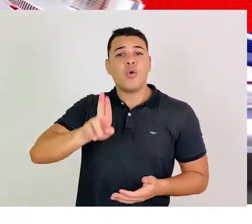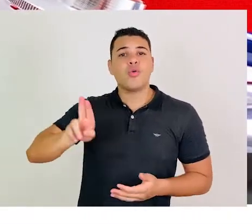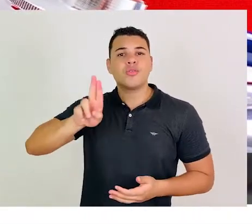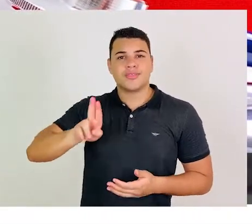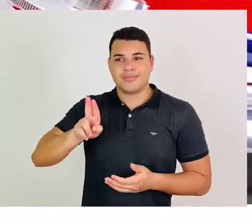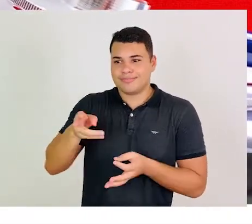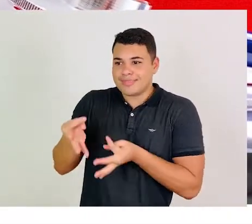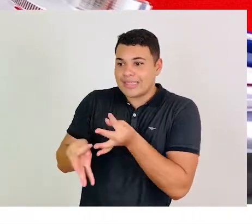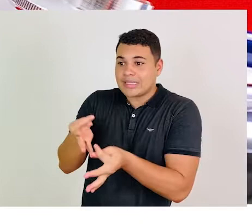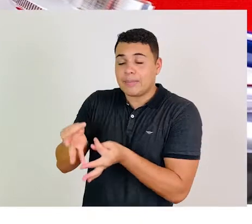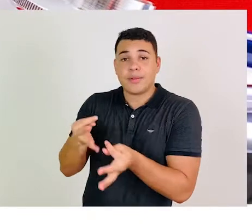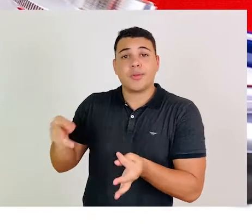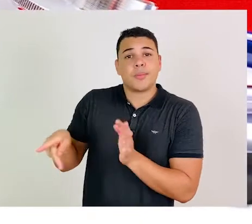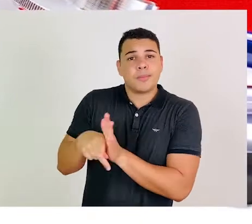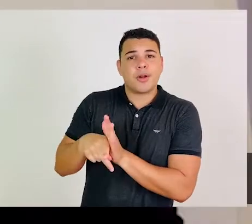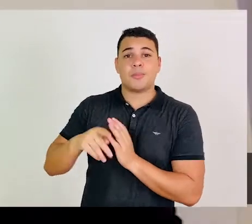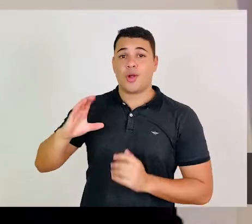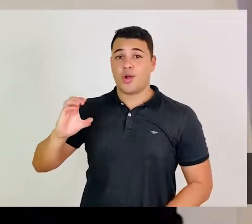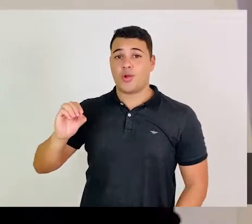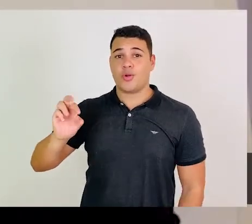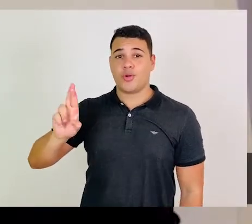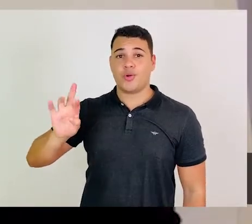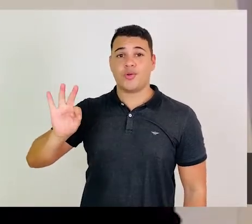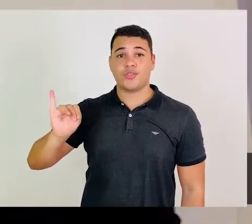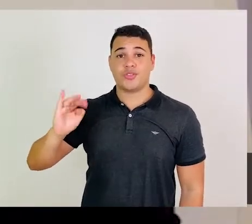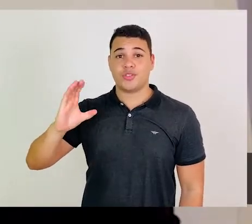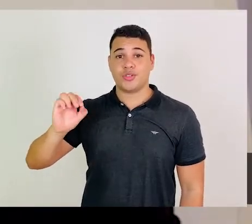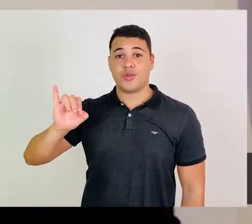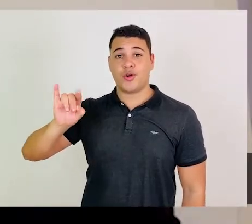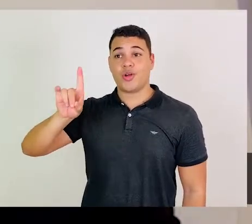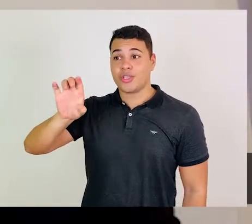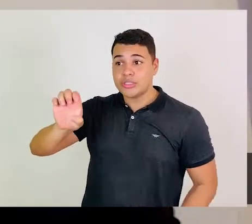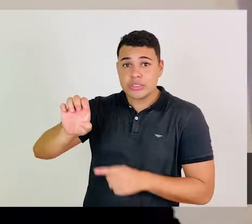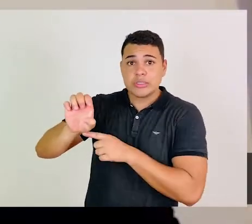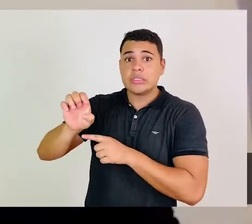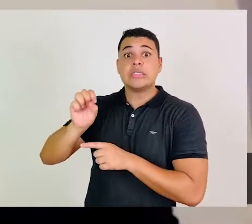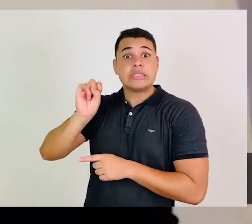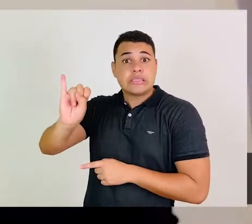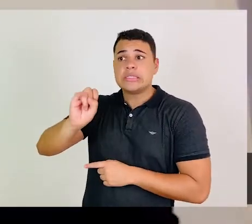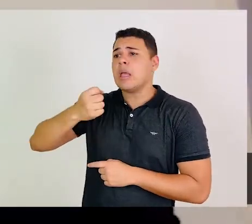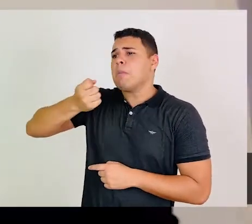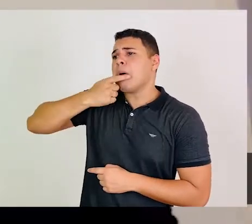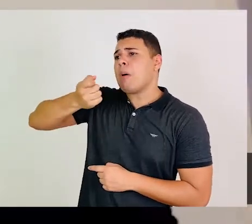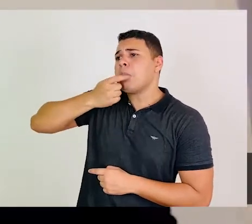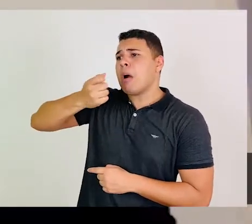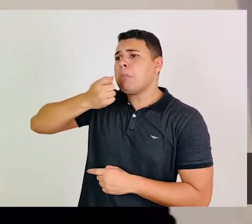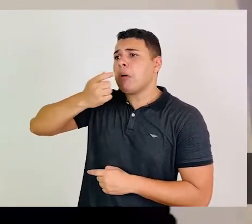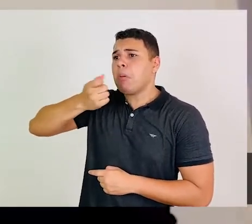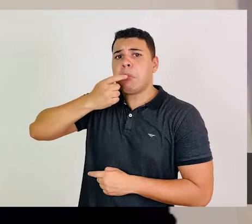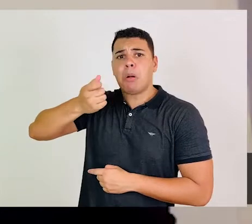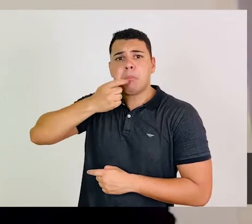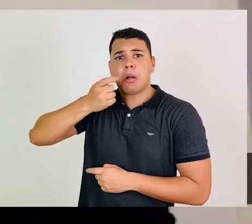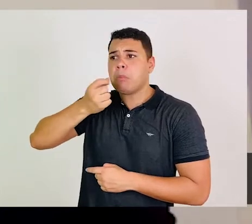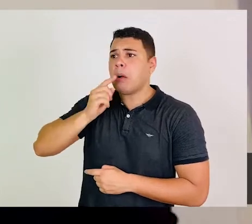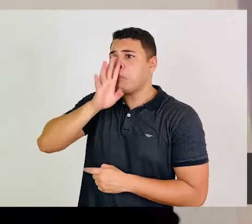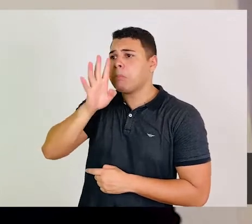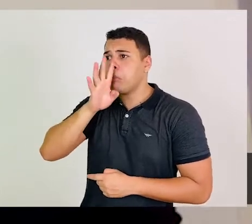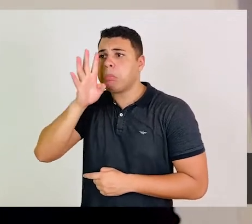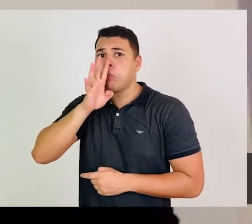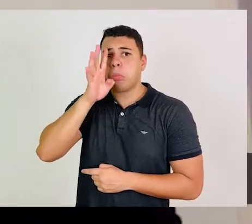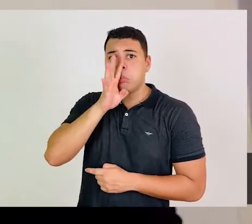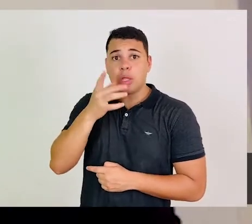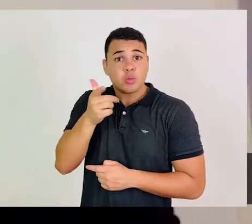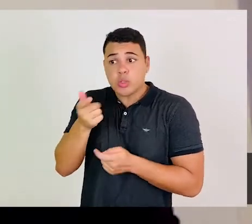COVID-19 no sistema endócrino? O impacto maior em relação ao sistema endócrino que a gente tem